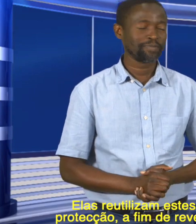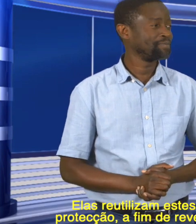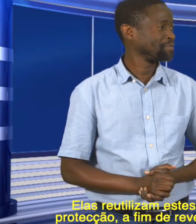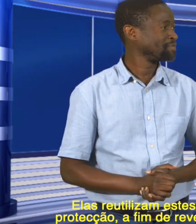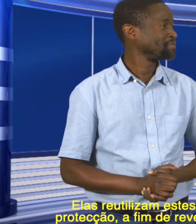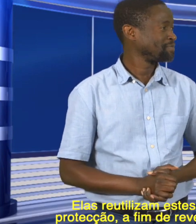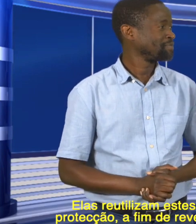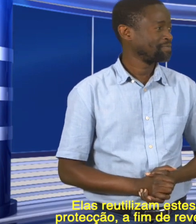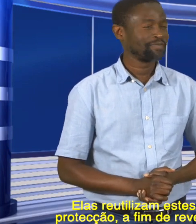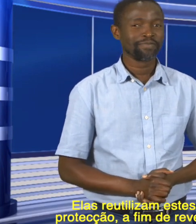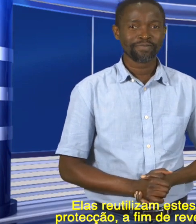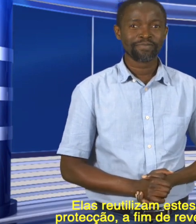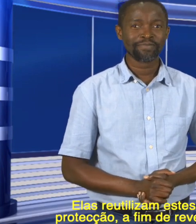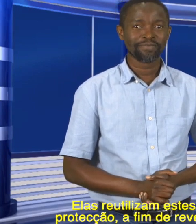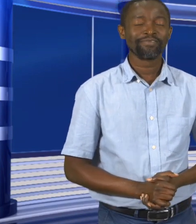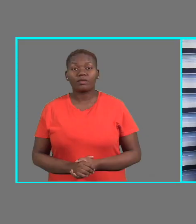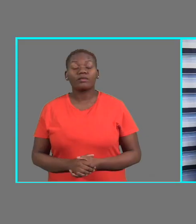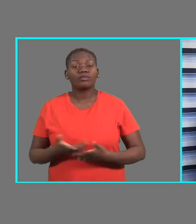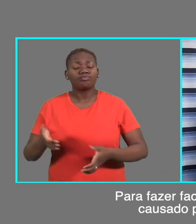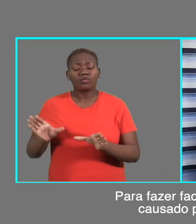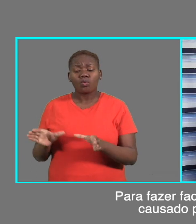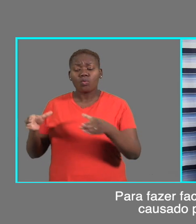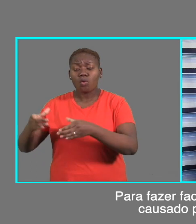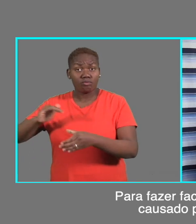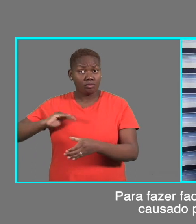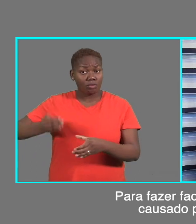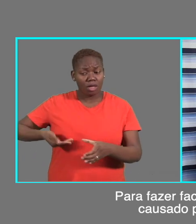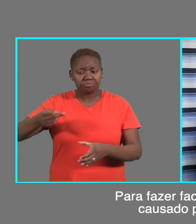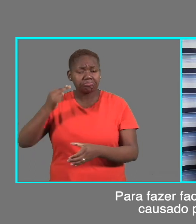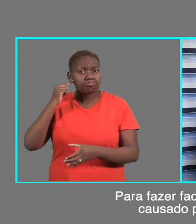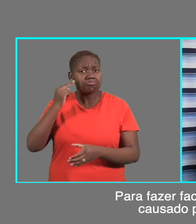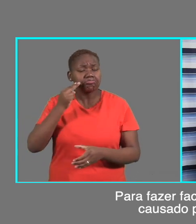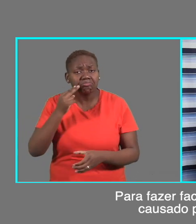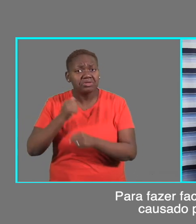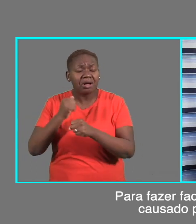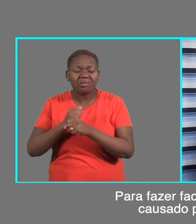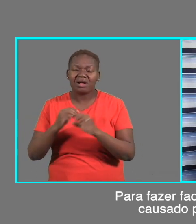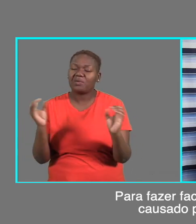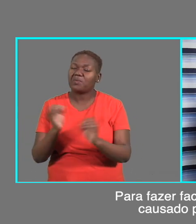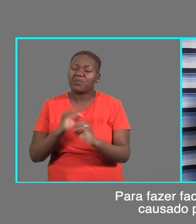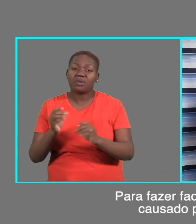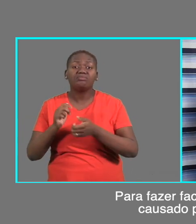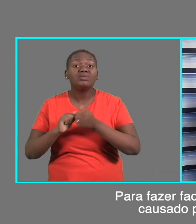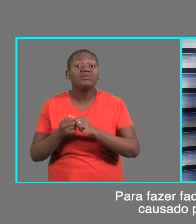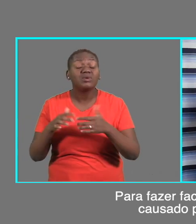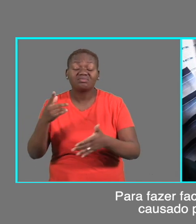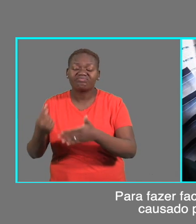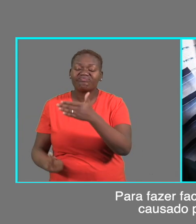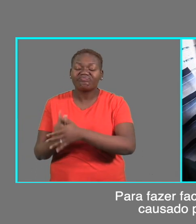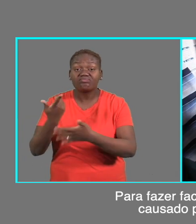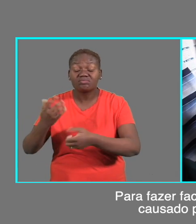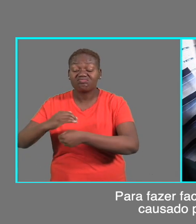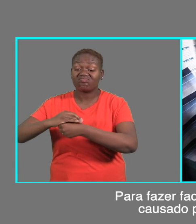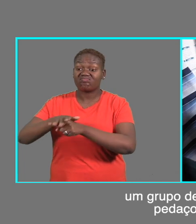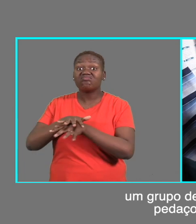de revendê-las e sustentar suas famílias. Para fazer face ao problema de desemprego causado pela pandemia da Covid